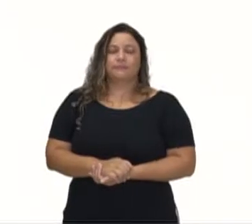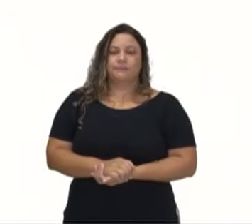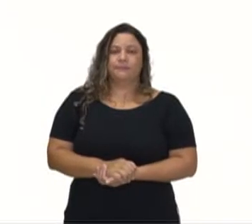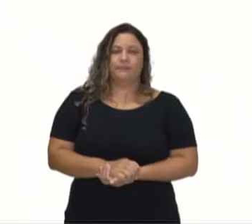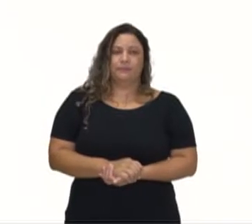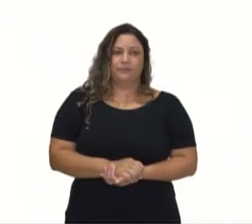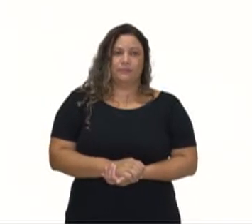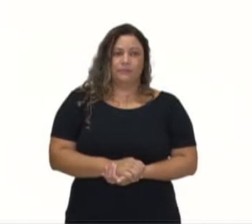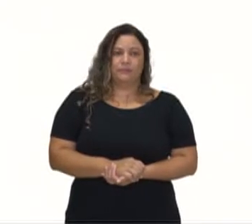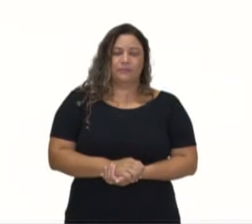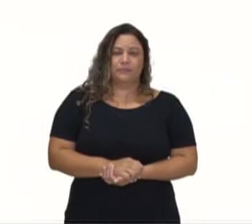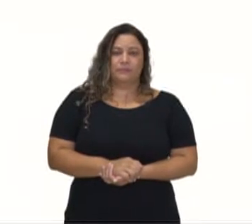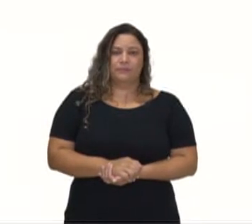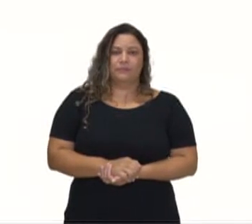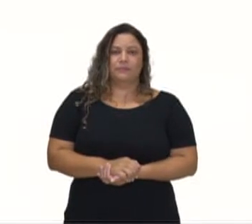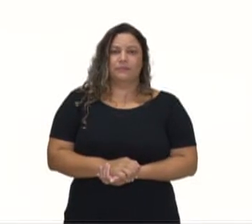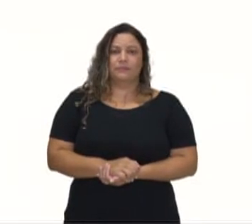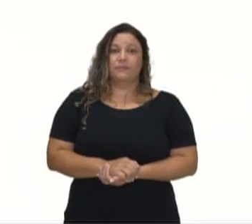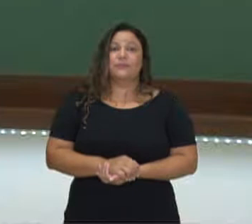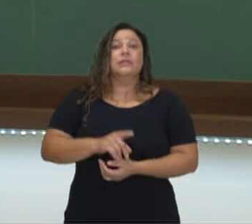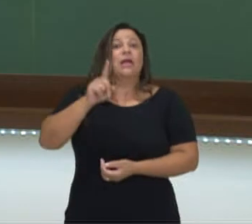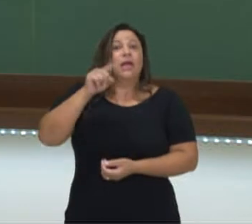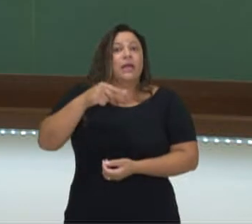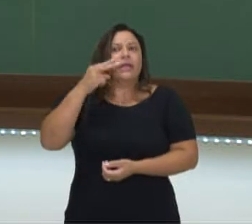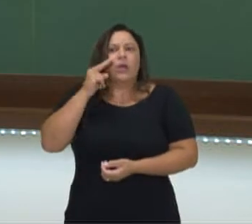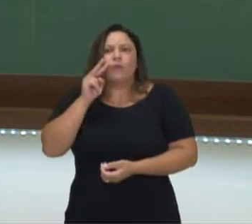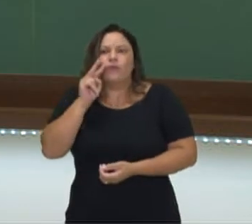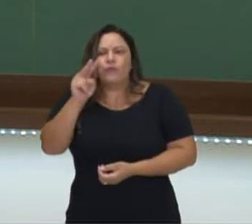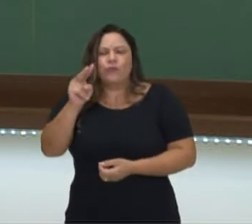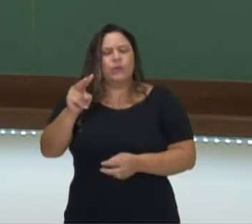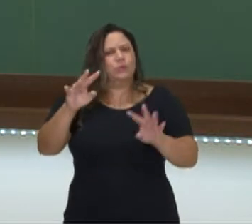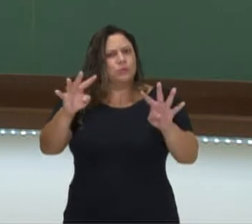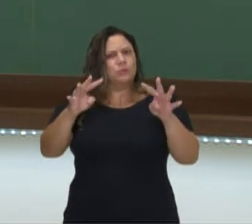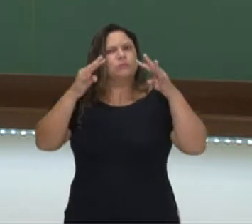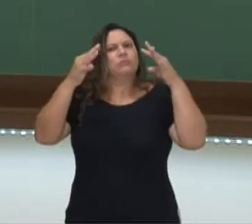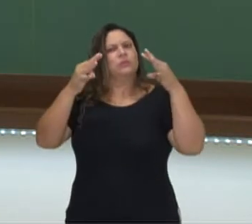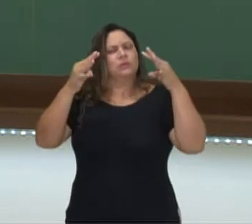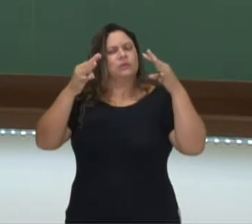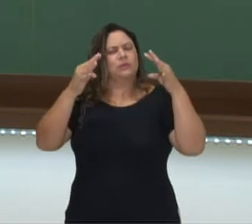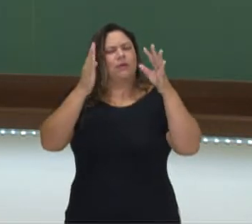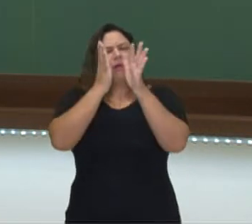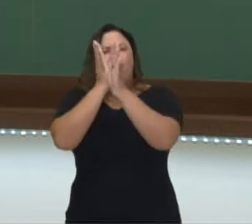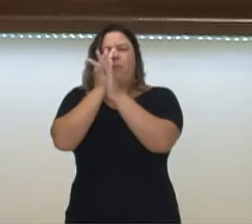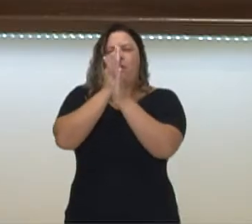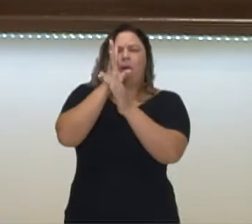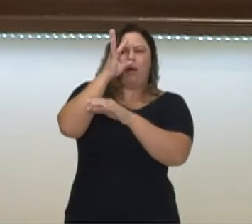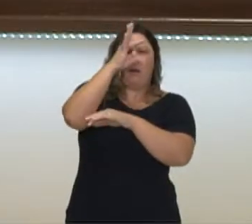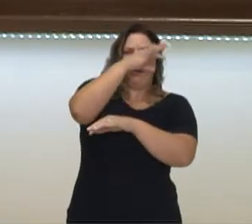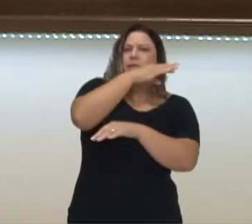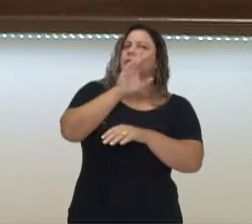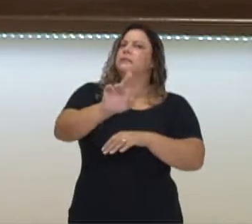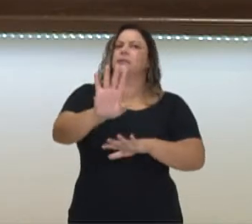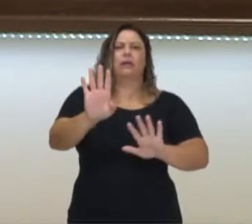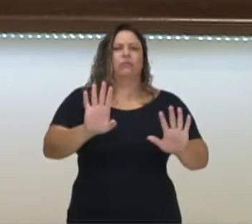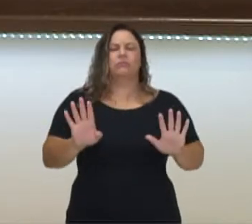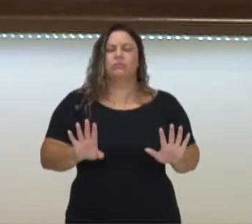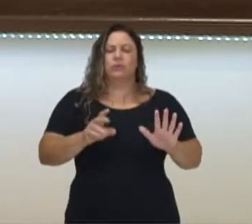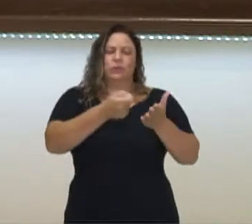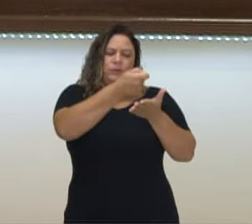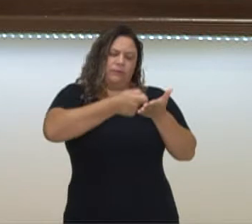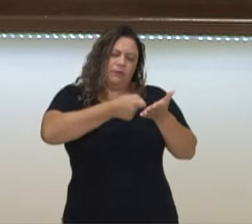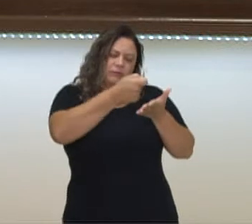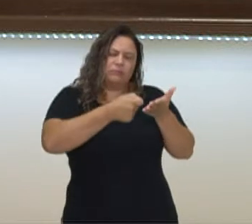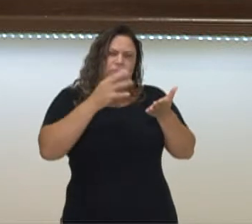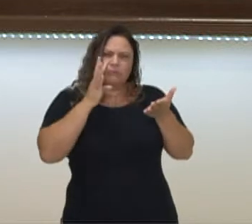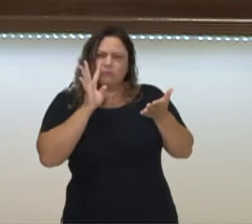Listen carefully, escute com atenção, tente não se distrair. Quando você estiver fazendo as anotações ali,